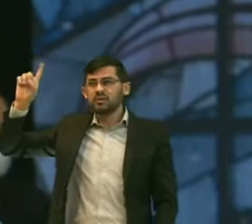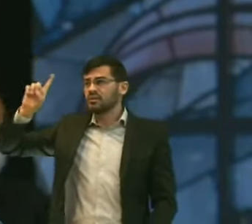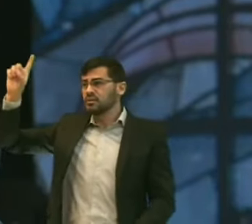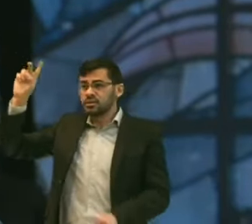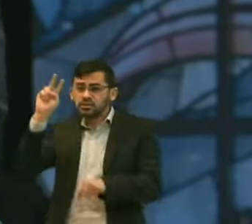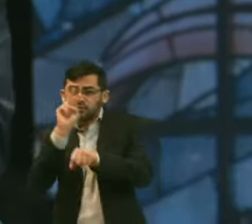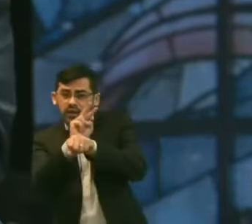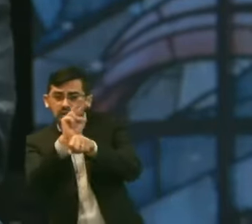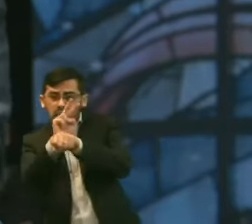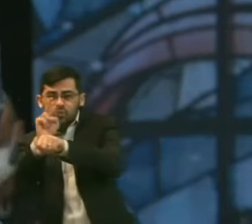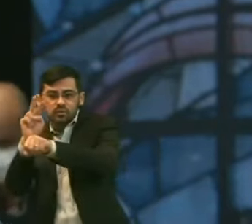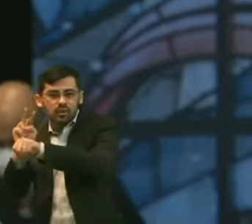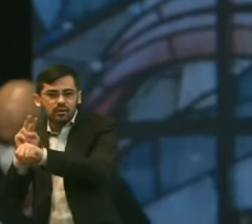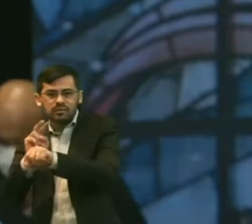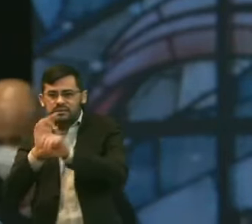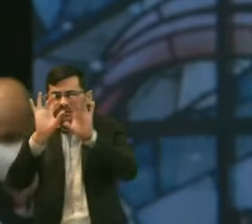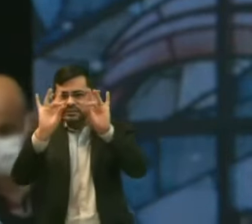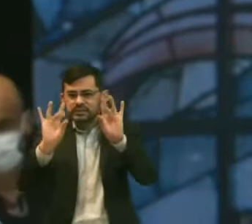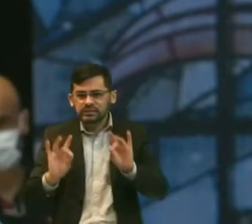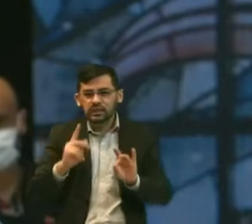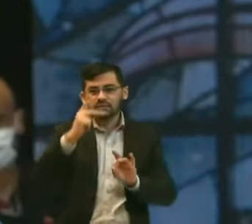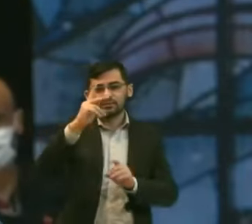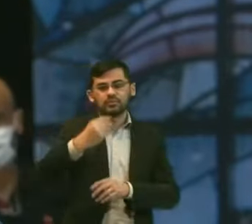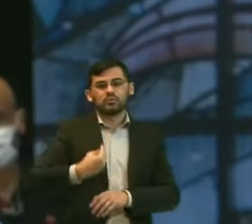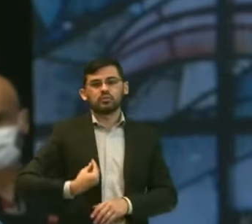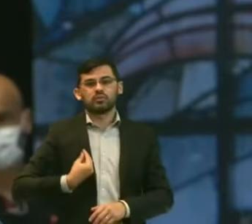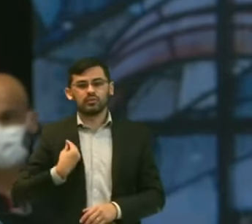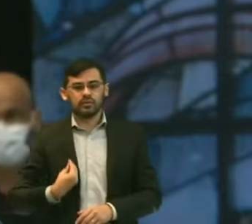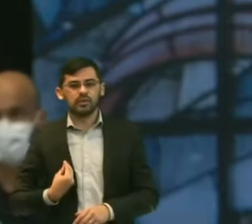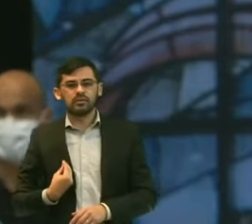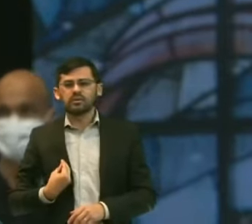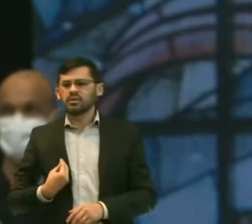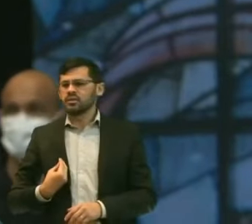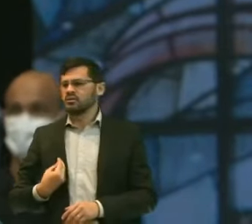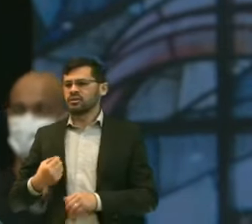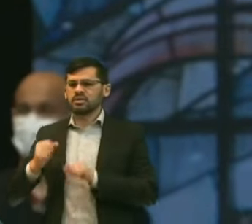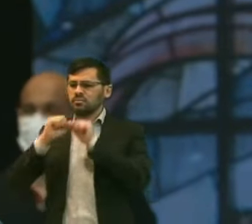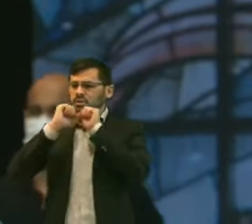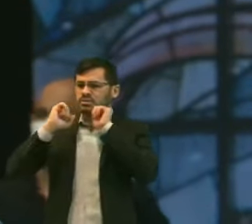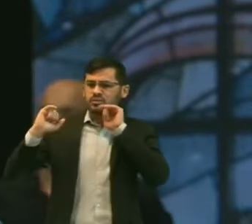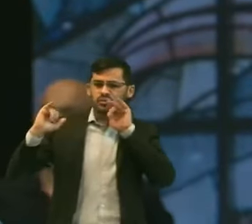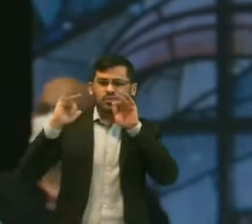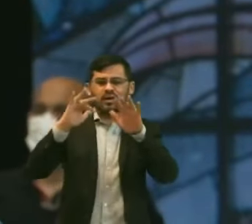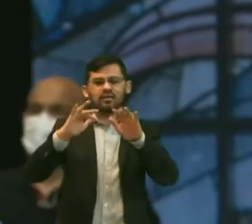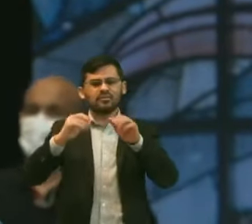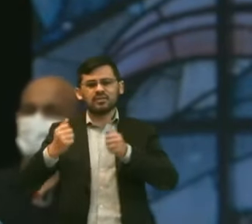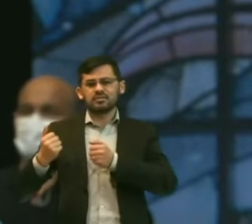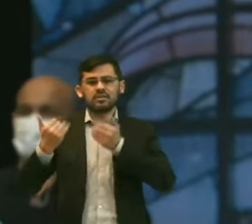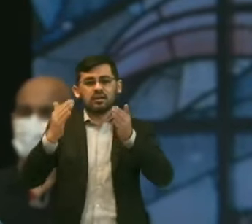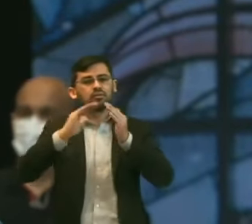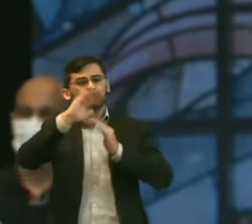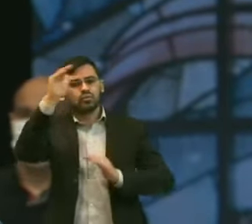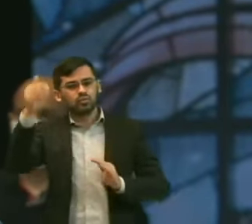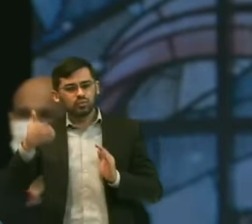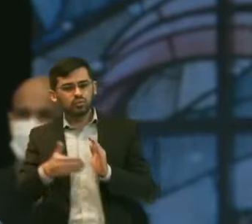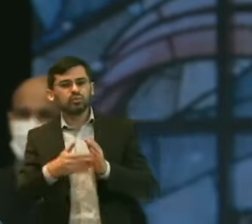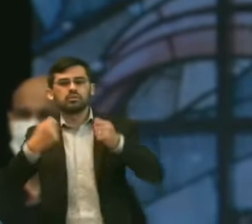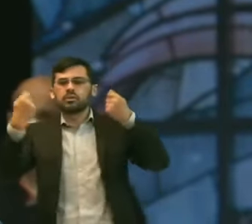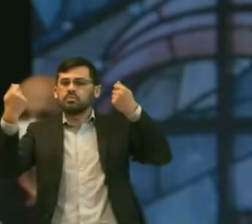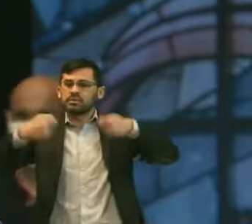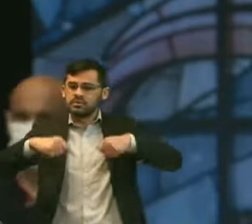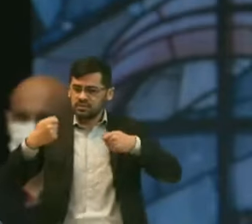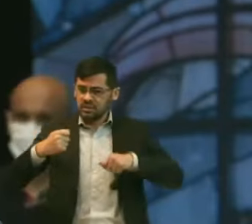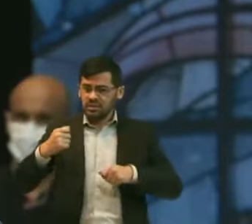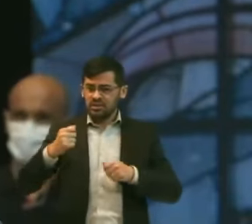cada uma Das suas ansiedades E ele suprirá Cada uma Das suas necessidades Tanto